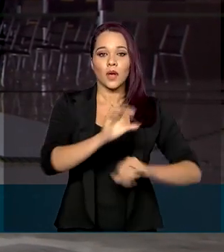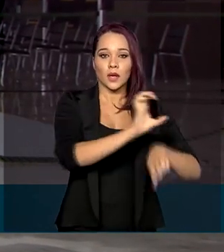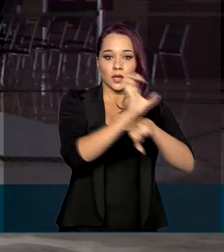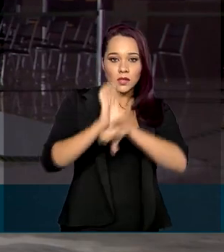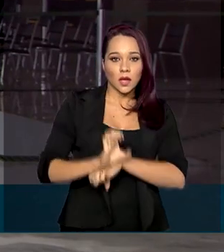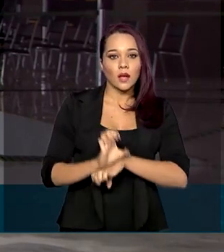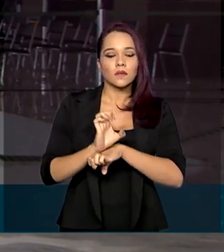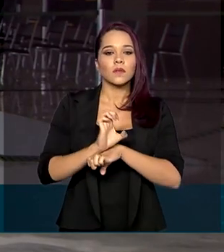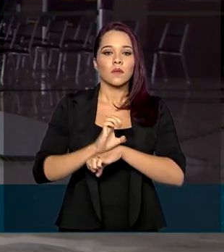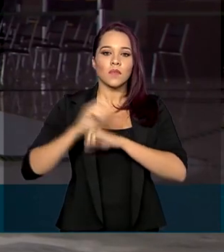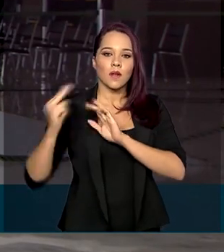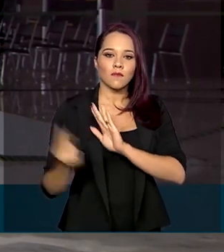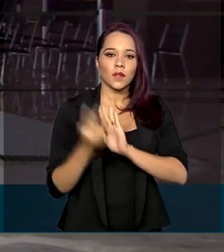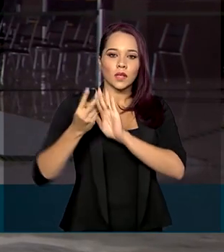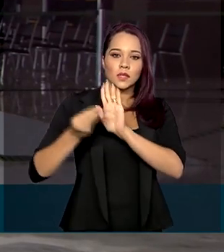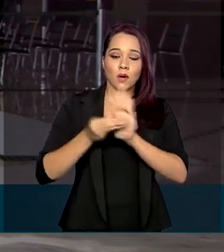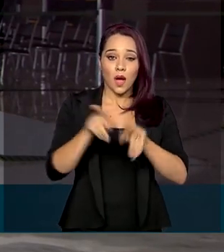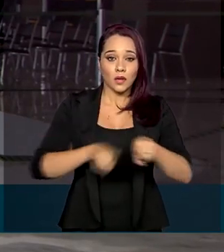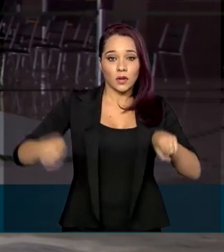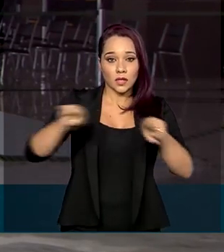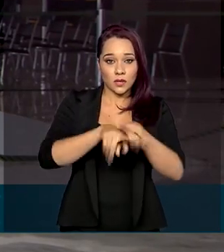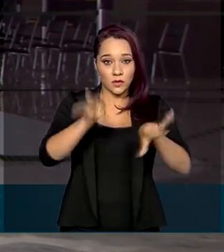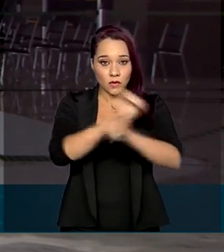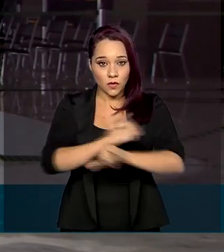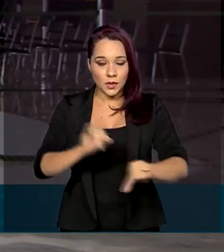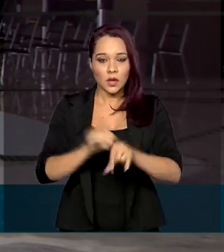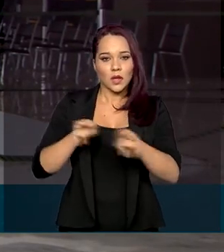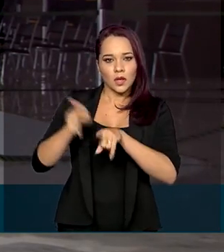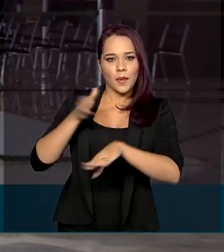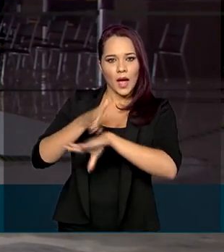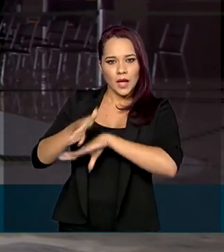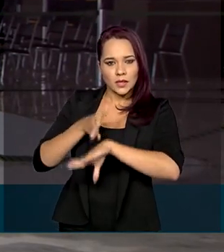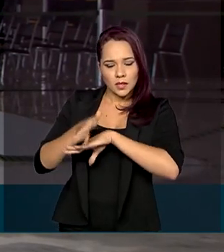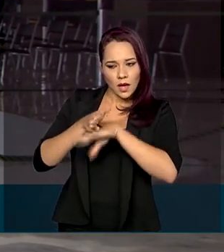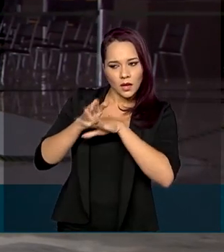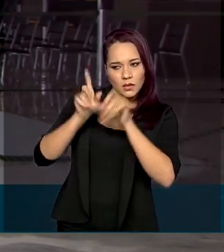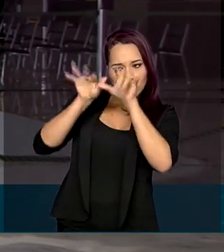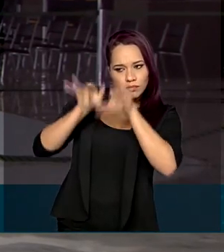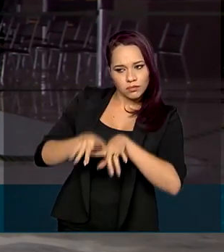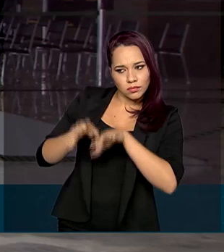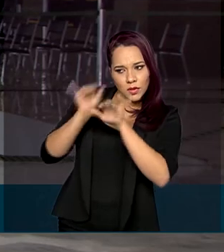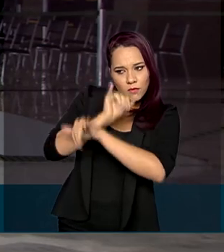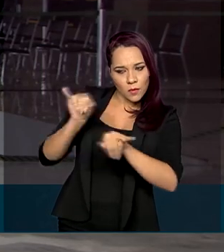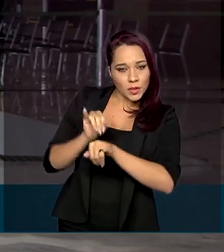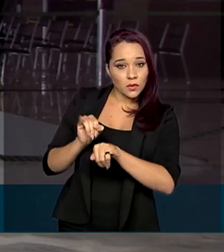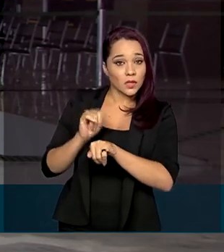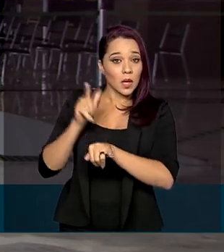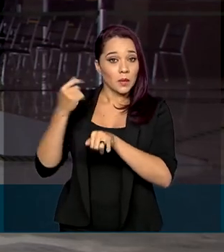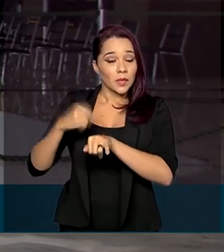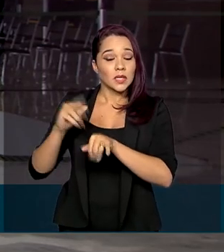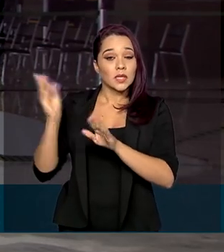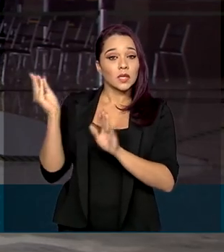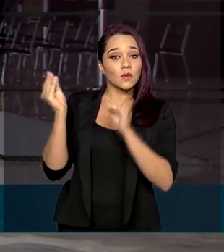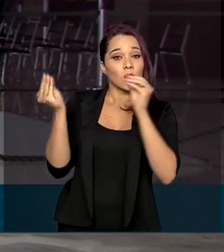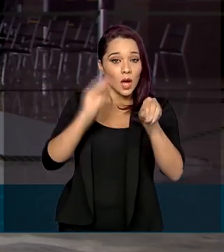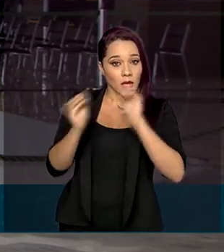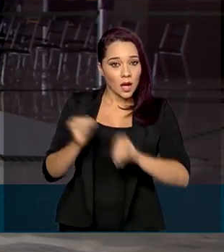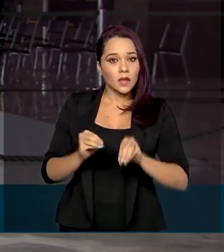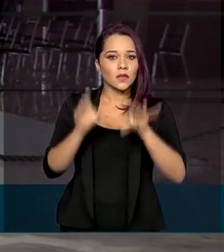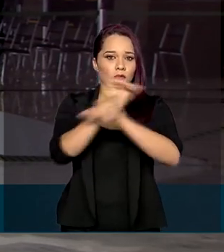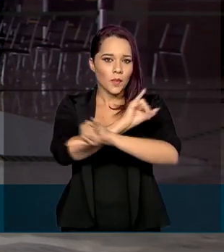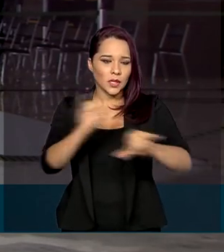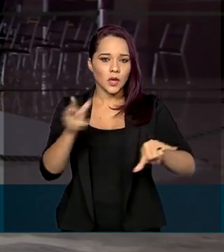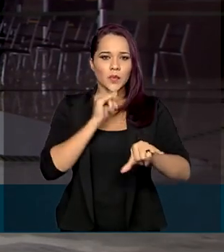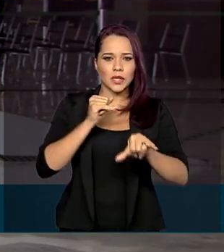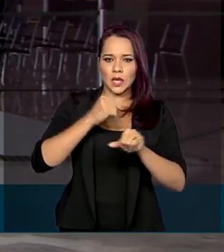para validação, atualização de dados e acesso a bancos de informações. Deverão constar do cadastro dados como